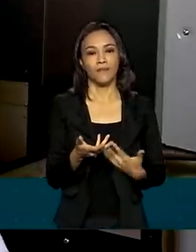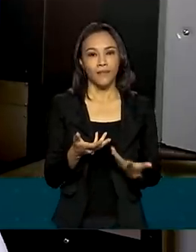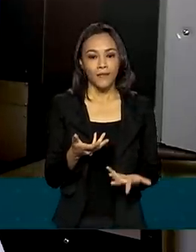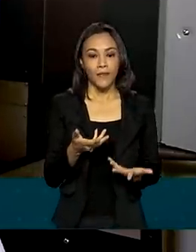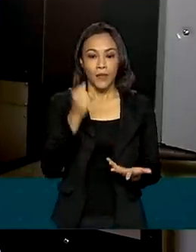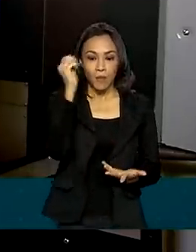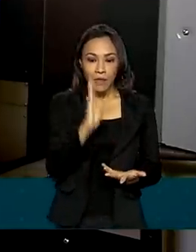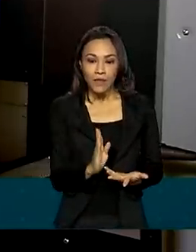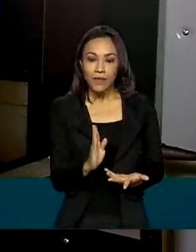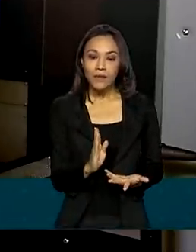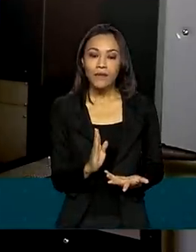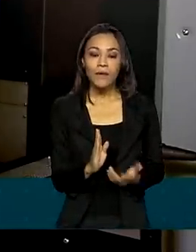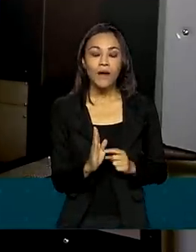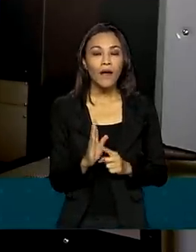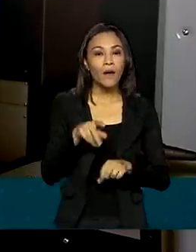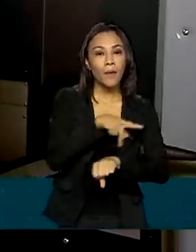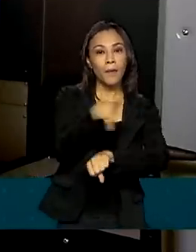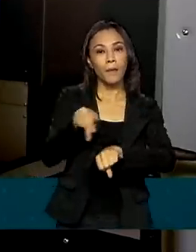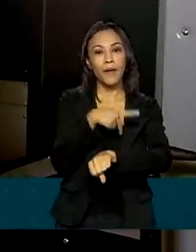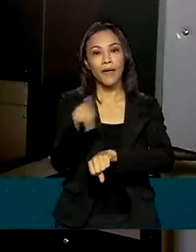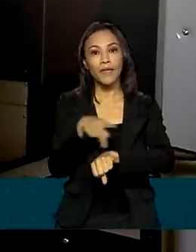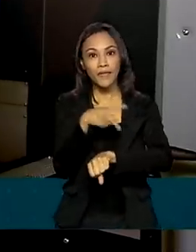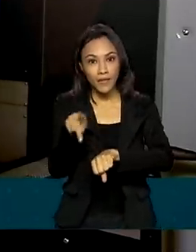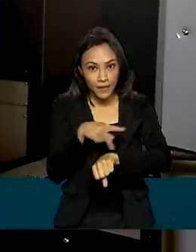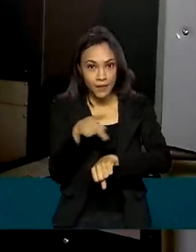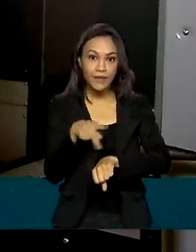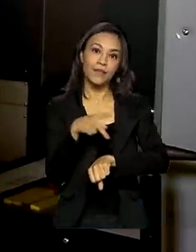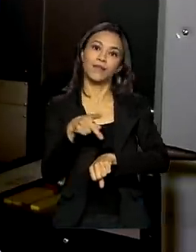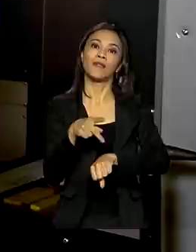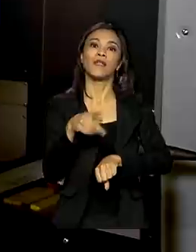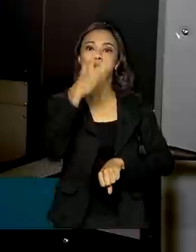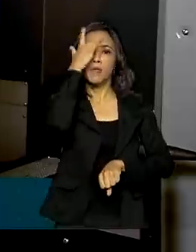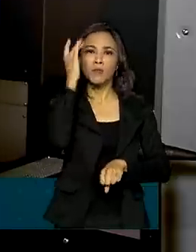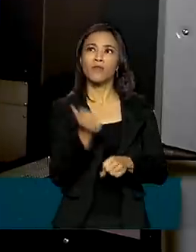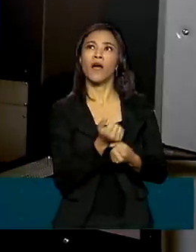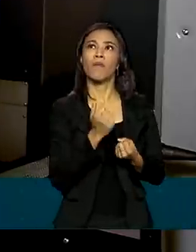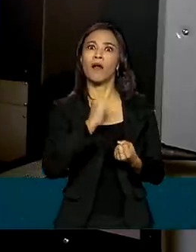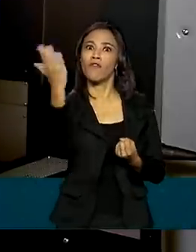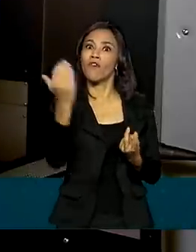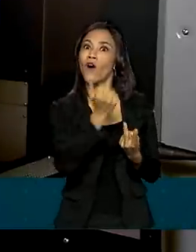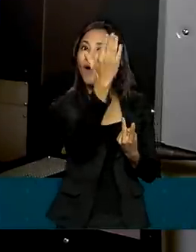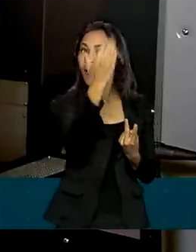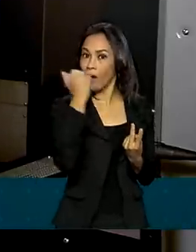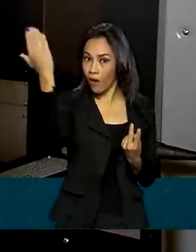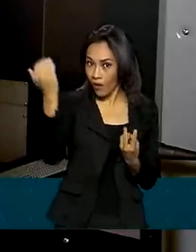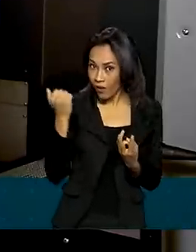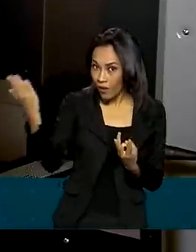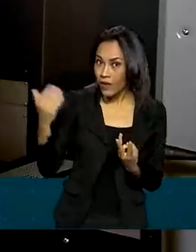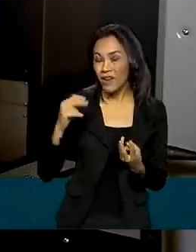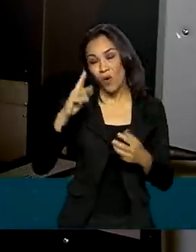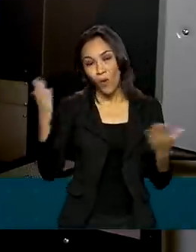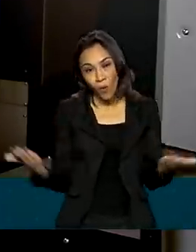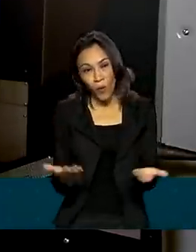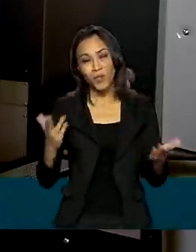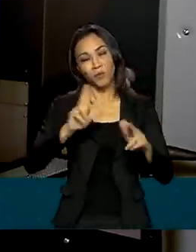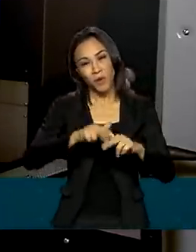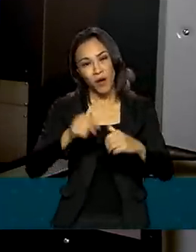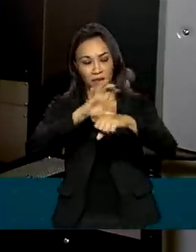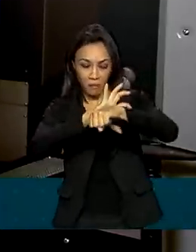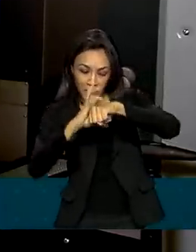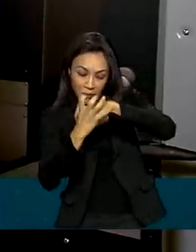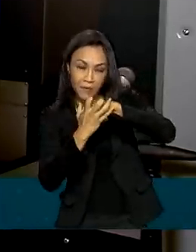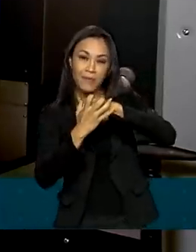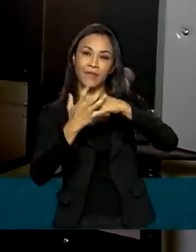O Brasil é um país que exporta turistas para o exterior e hoje, por conta da pandemia, das restrições sanitárias, o turista